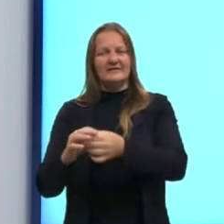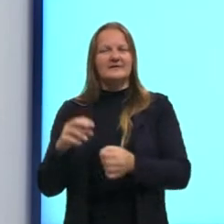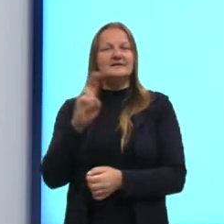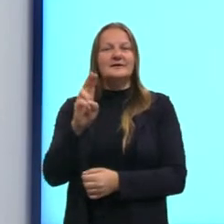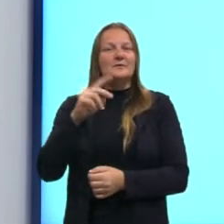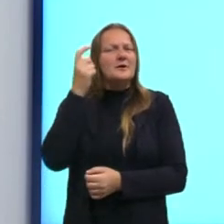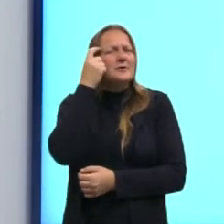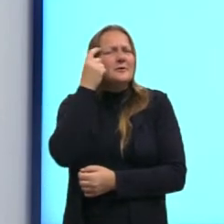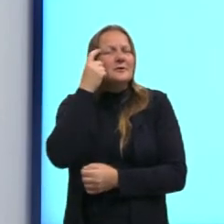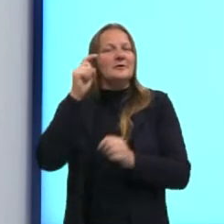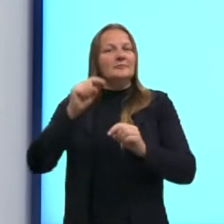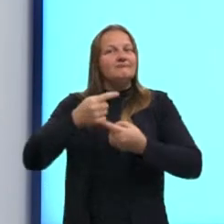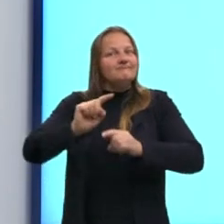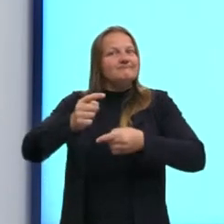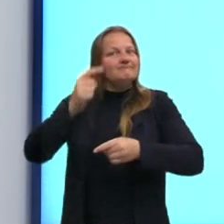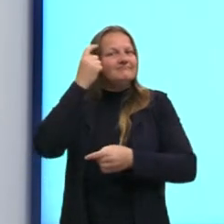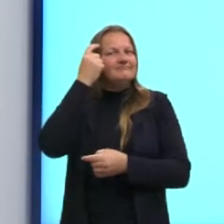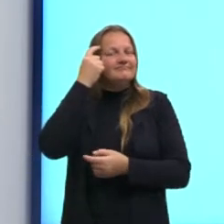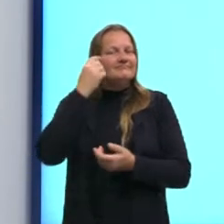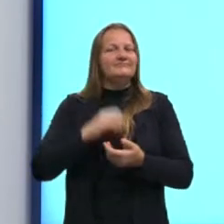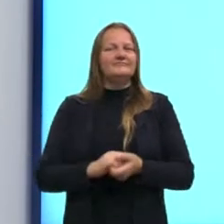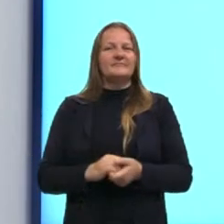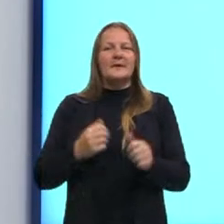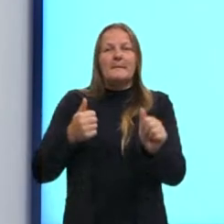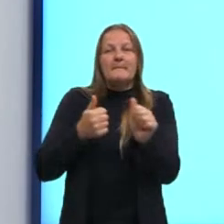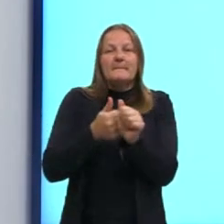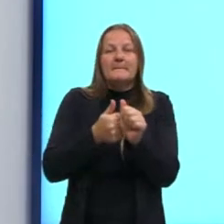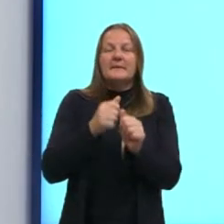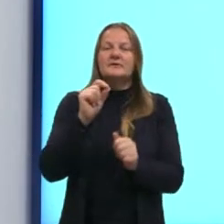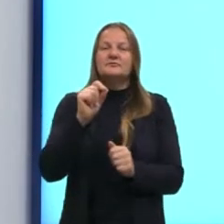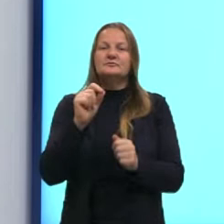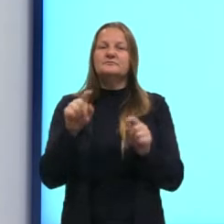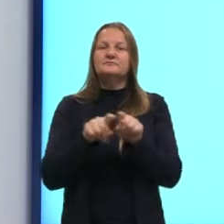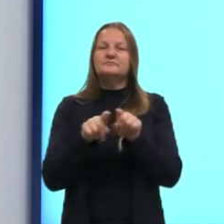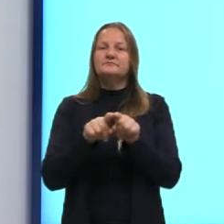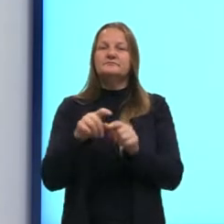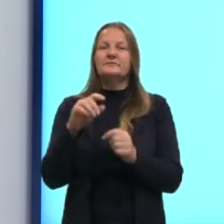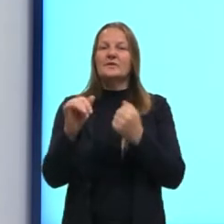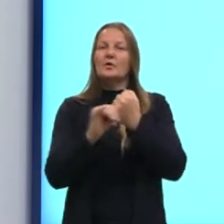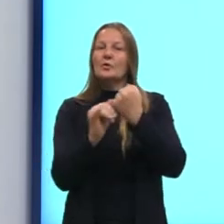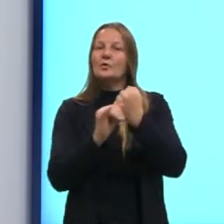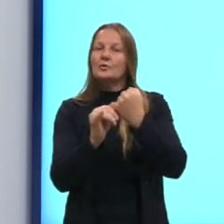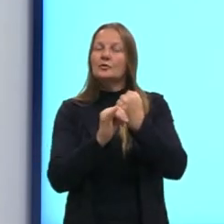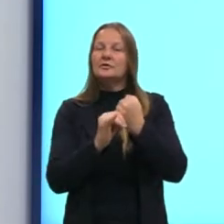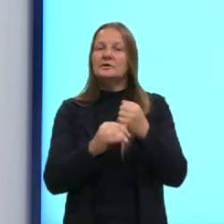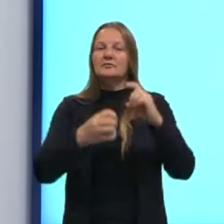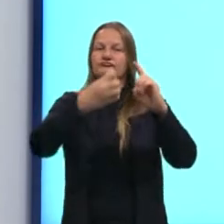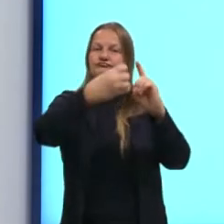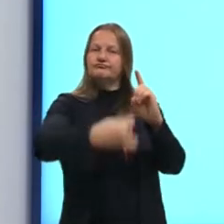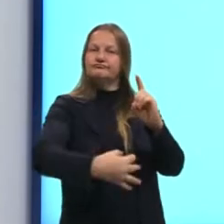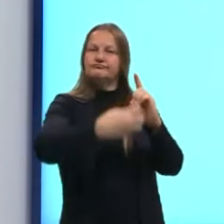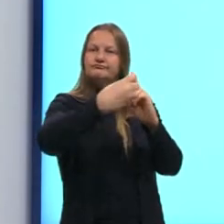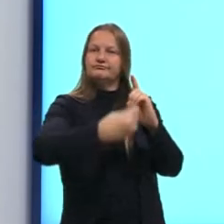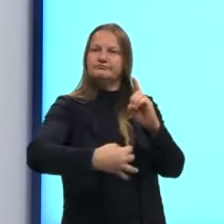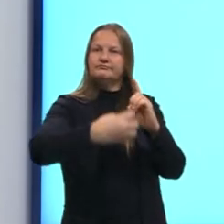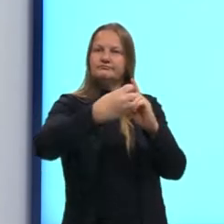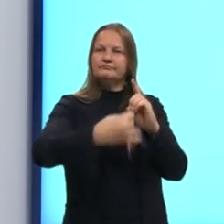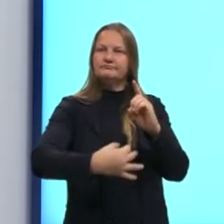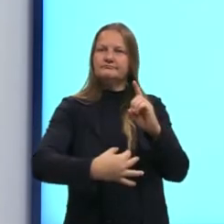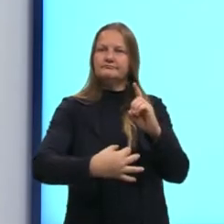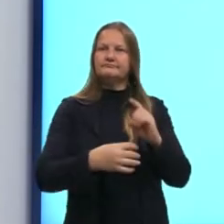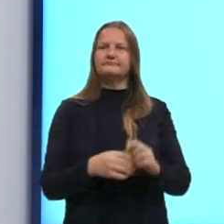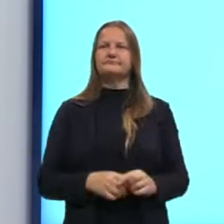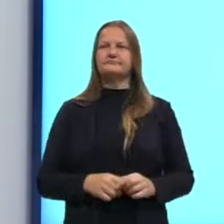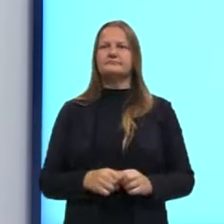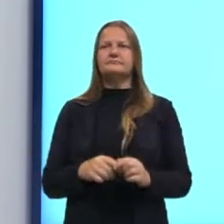reflexões. Elas vão se aproximar aí do que a gente vai também chamar de crônica dissertativa, tá? As crônicas